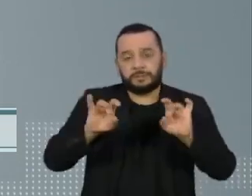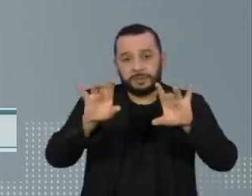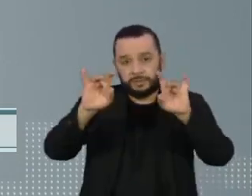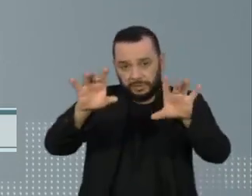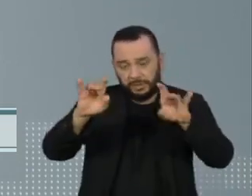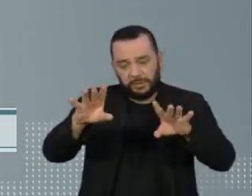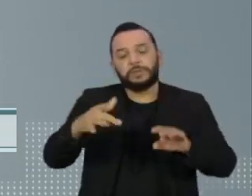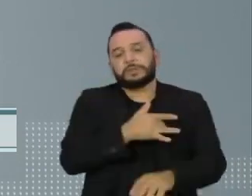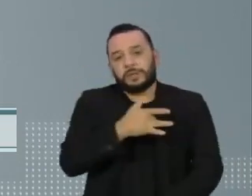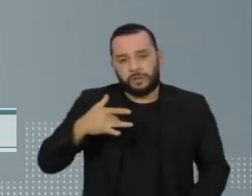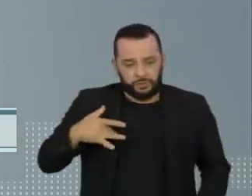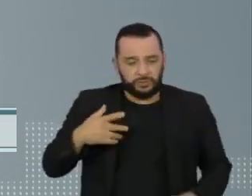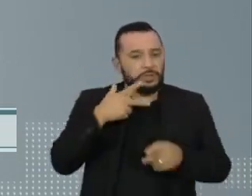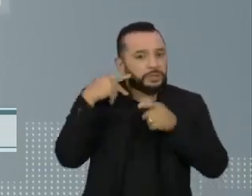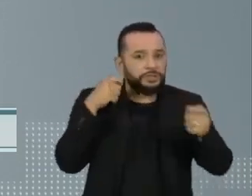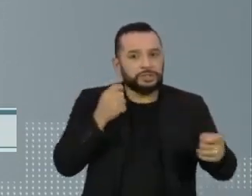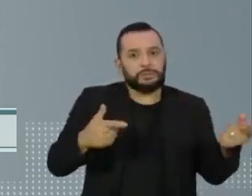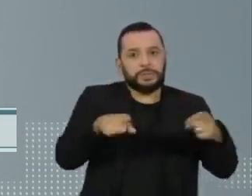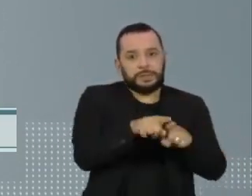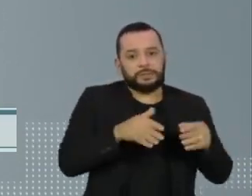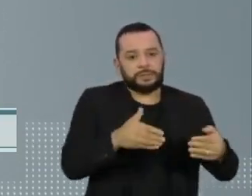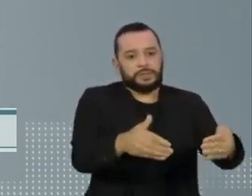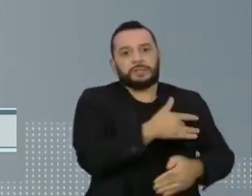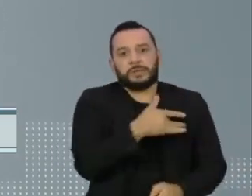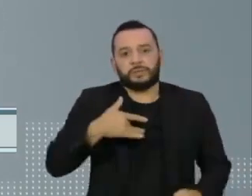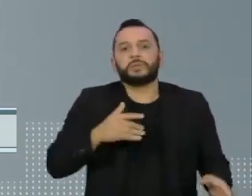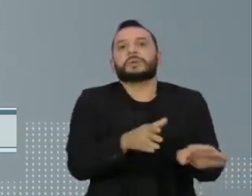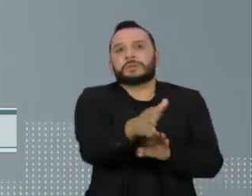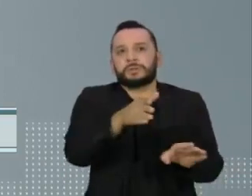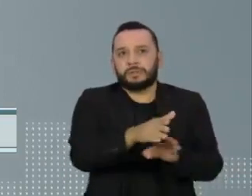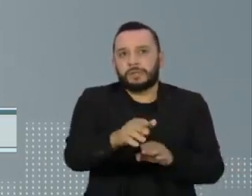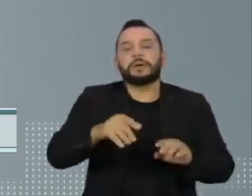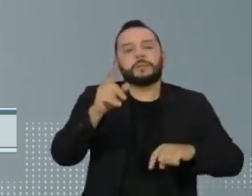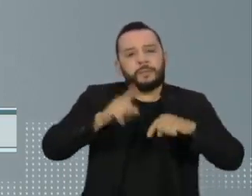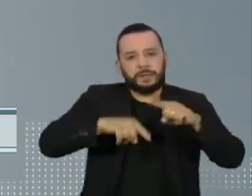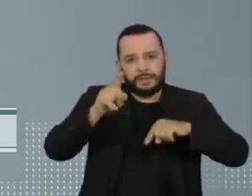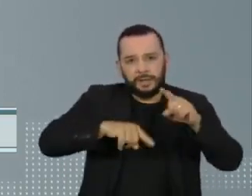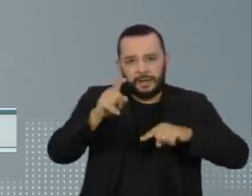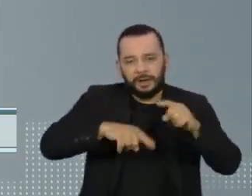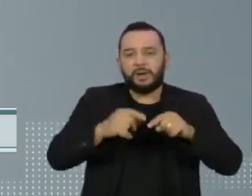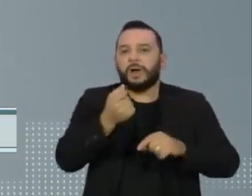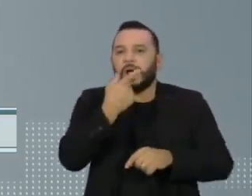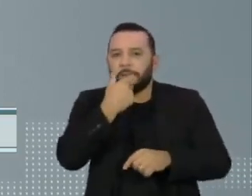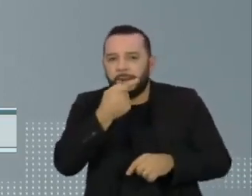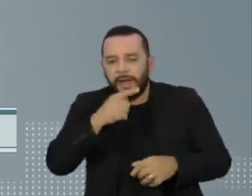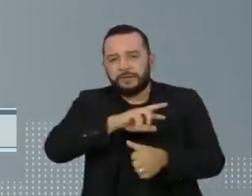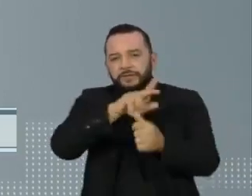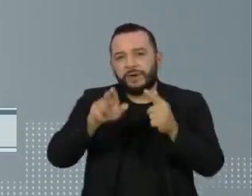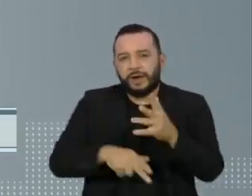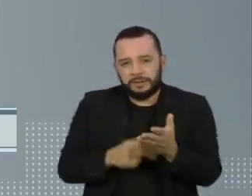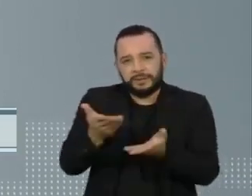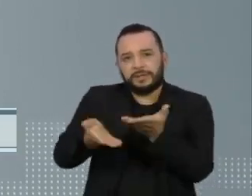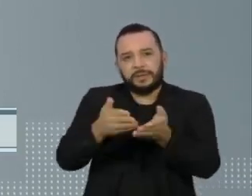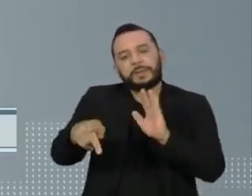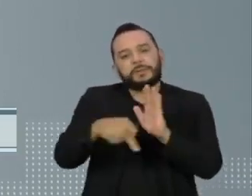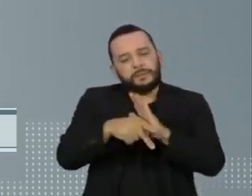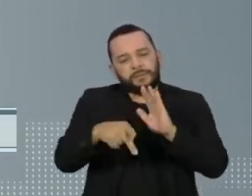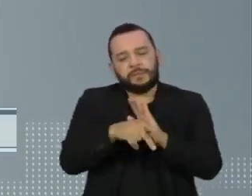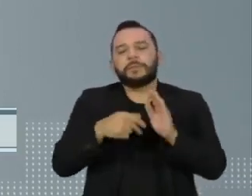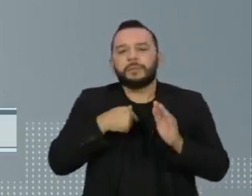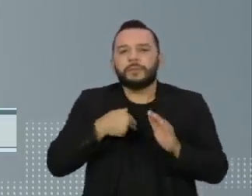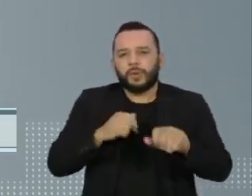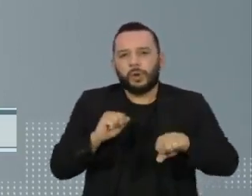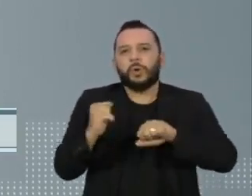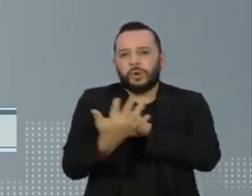órgão vinculado ao Ministério da Saúde, recomenda o kit Covid para todos os índios que apresentarem sintomas da